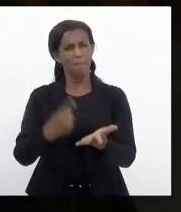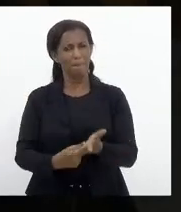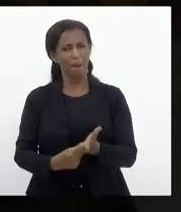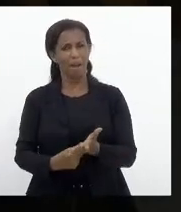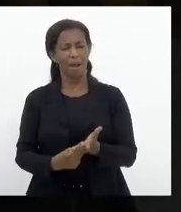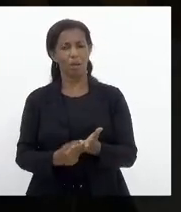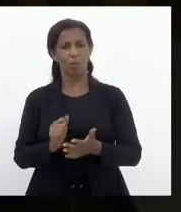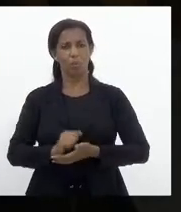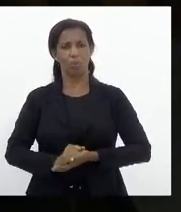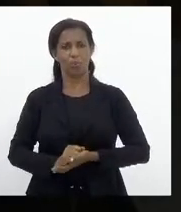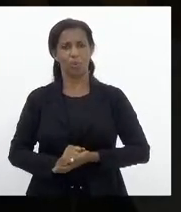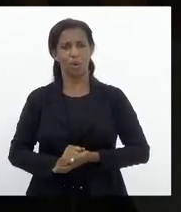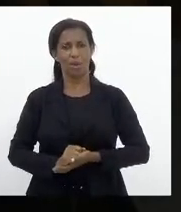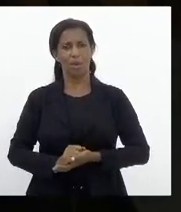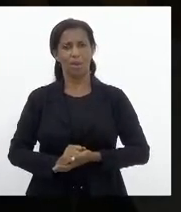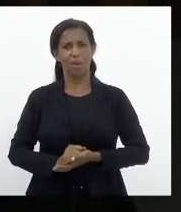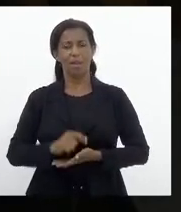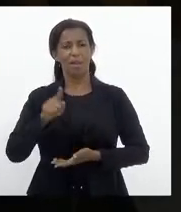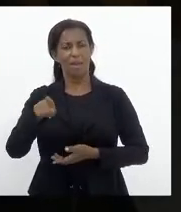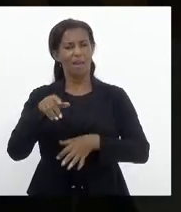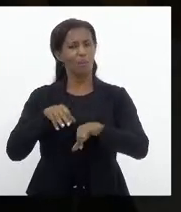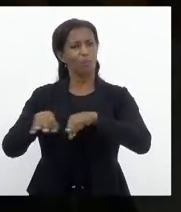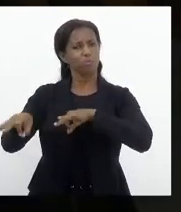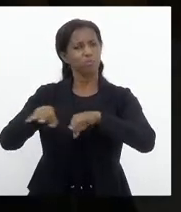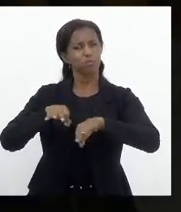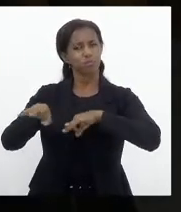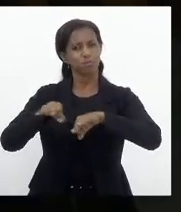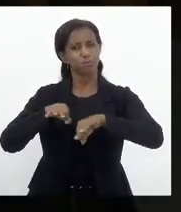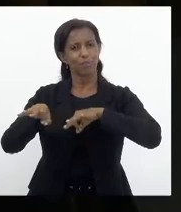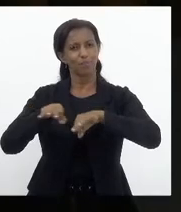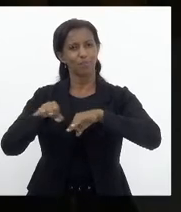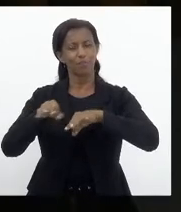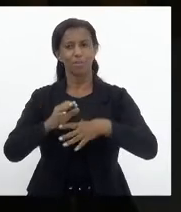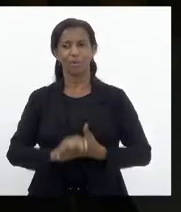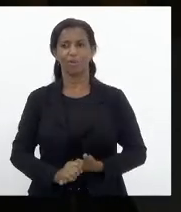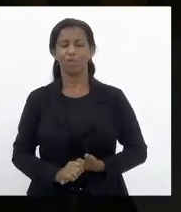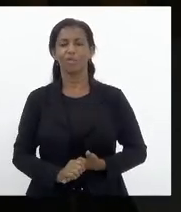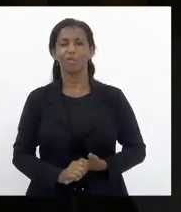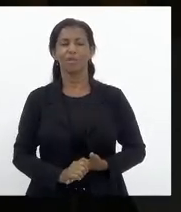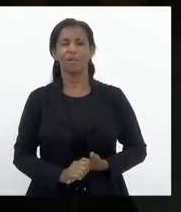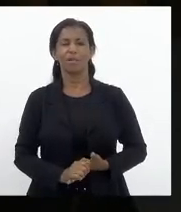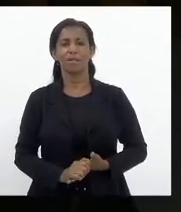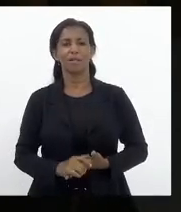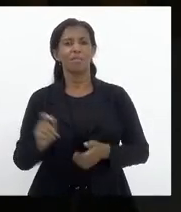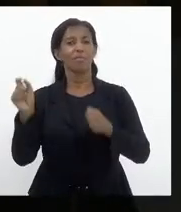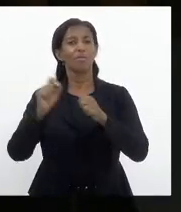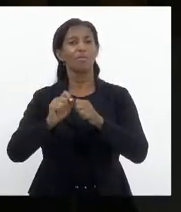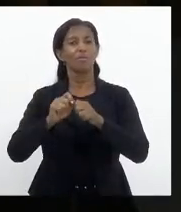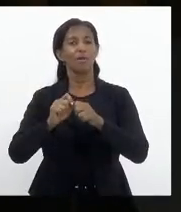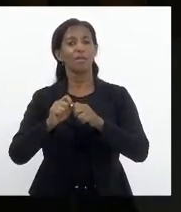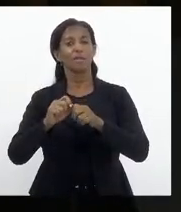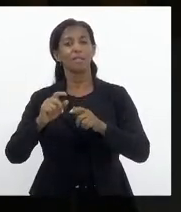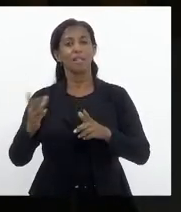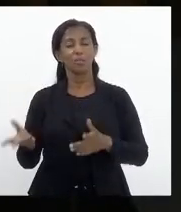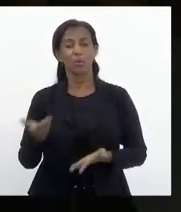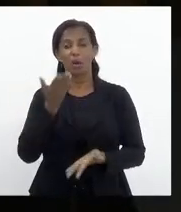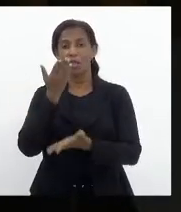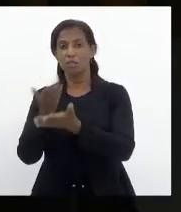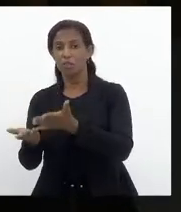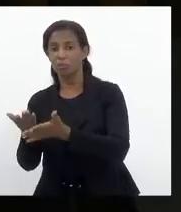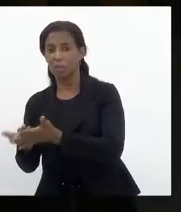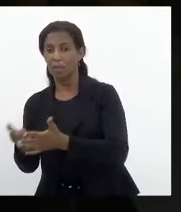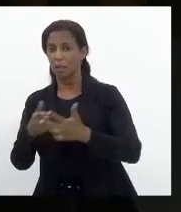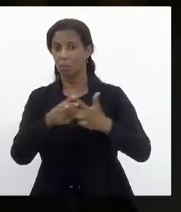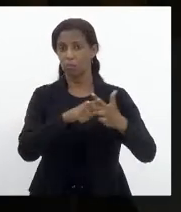divisor de águas em projetos determinativos, fazendo a recomposição de perdas